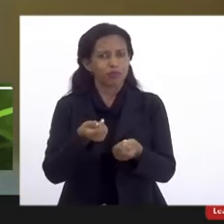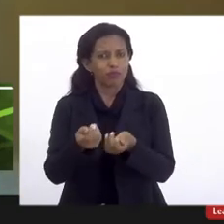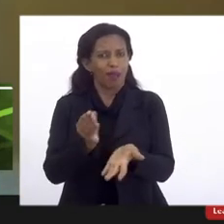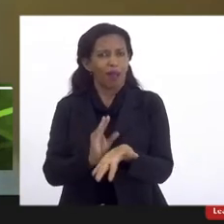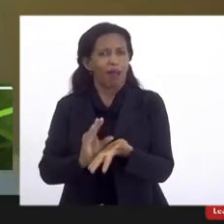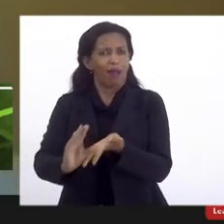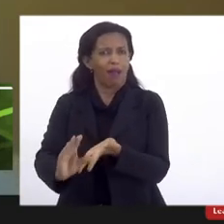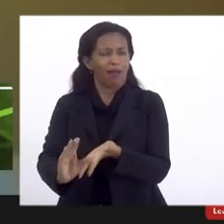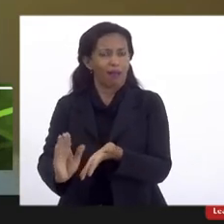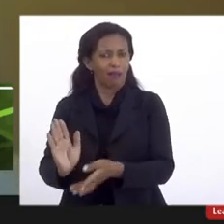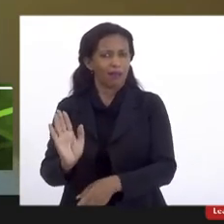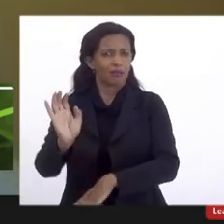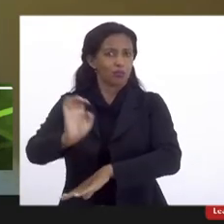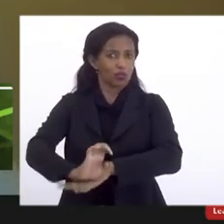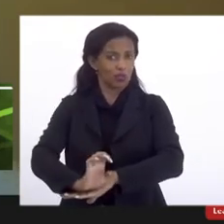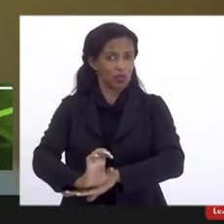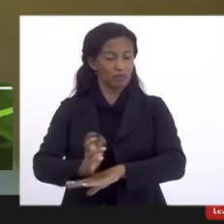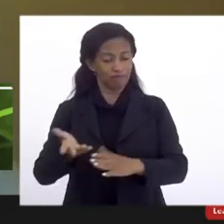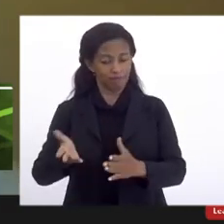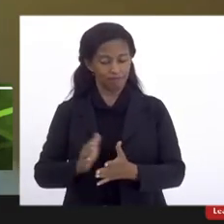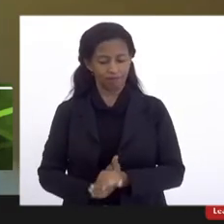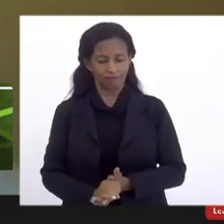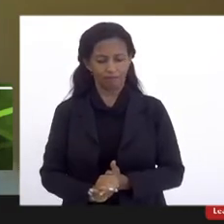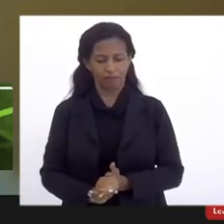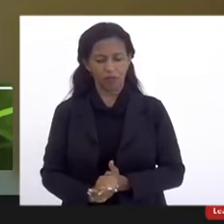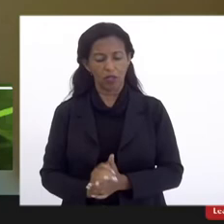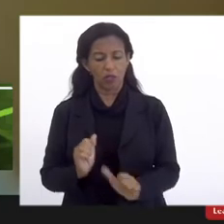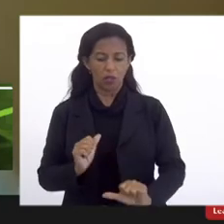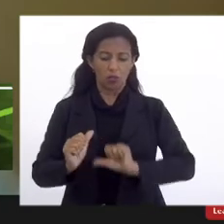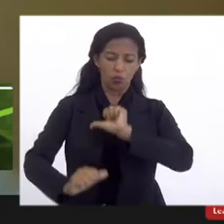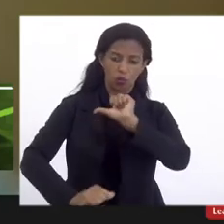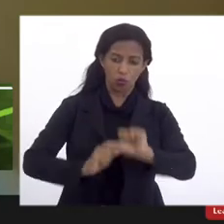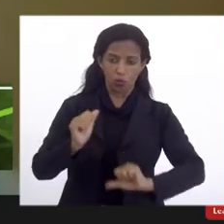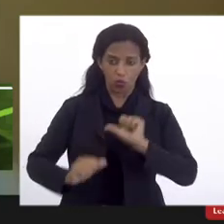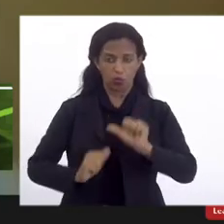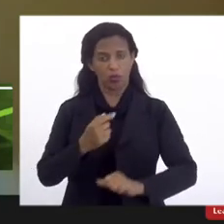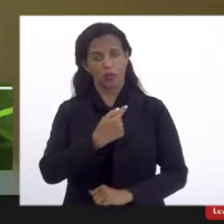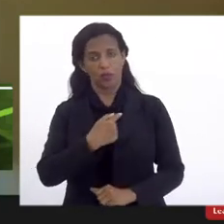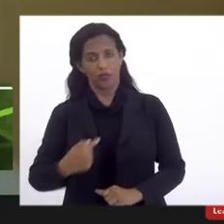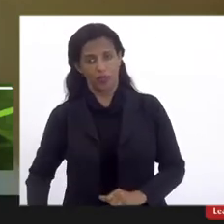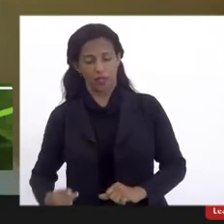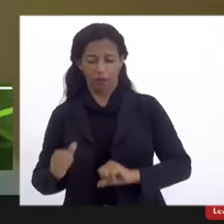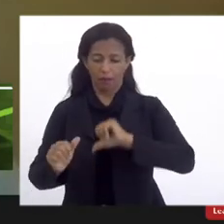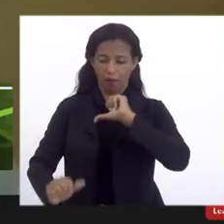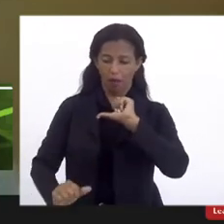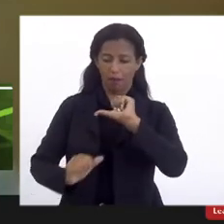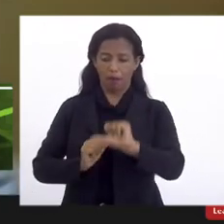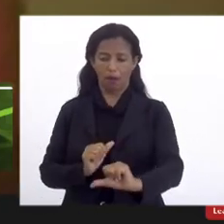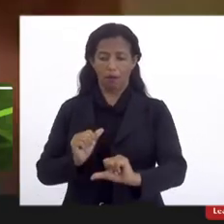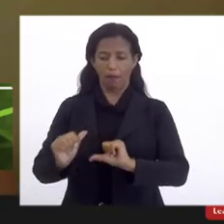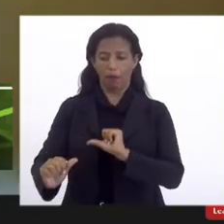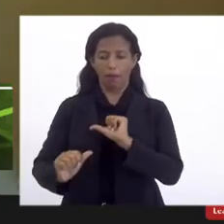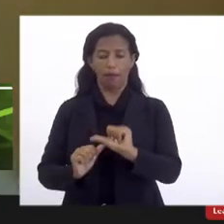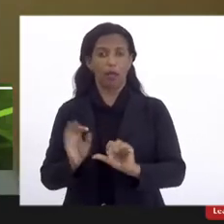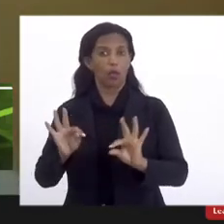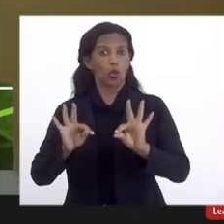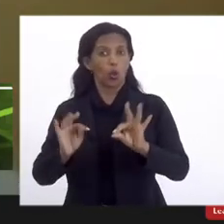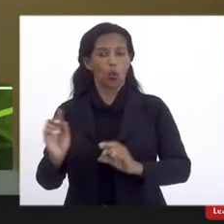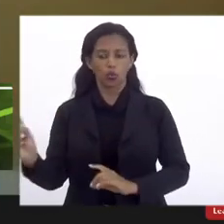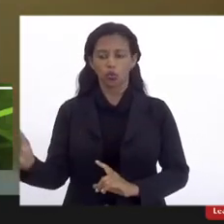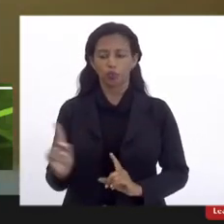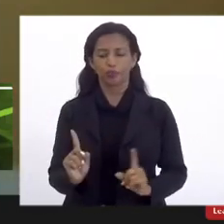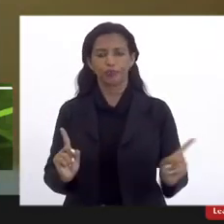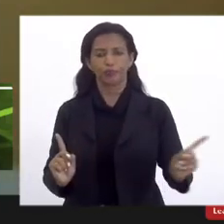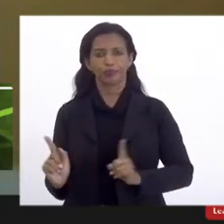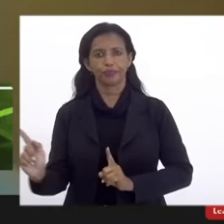no entanto, entra o governo, sai governo, todos que por aqui passaram,